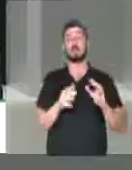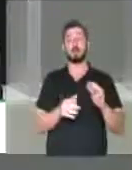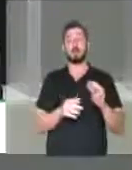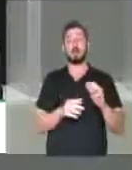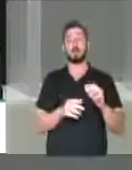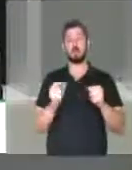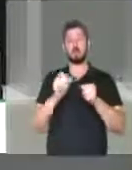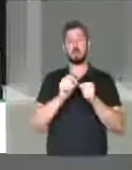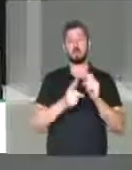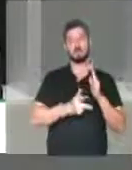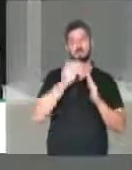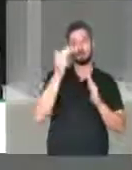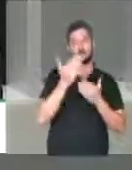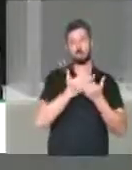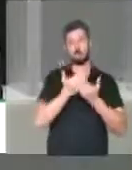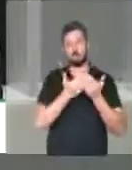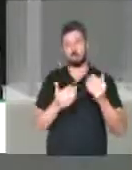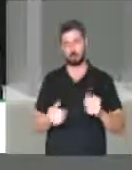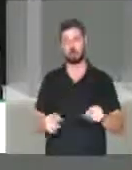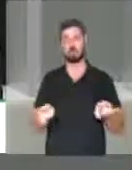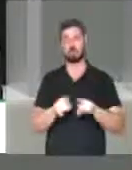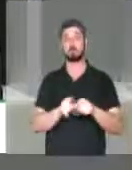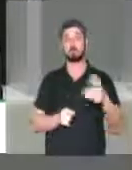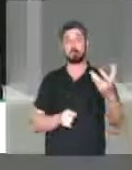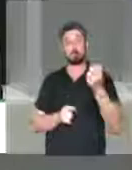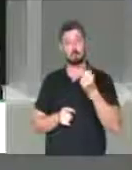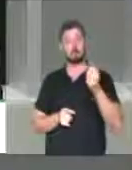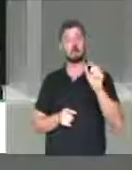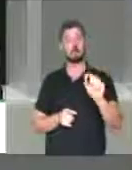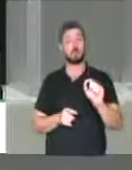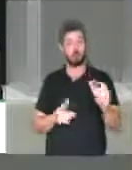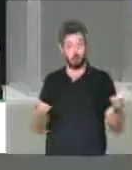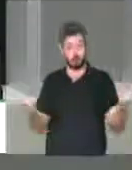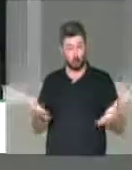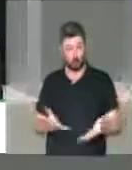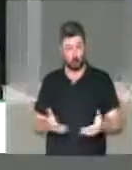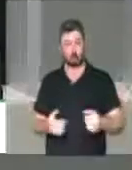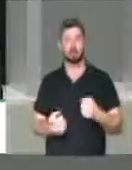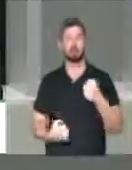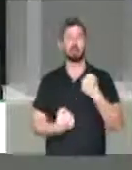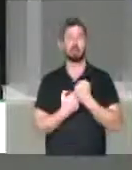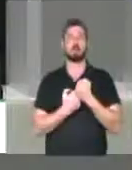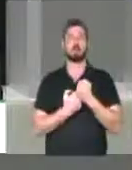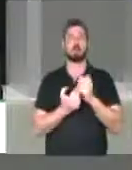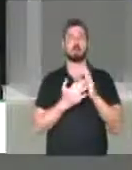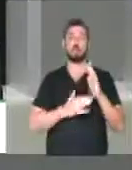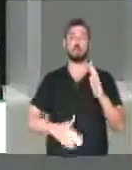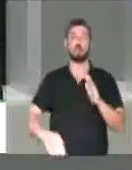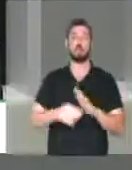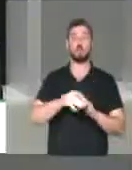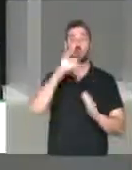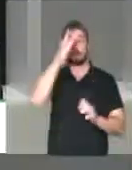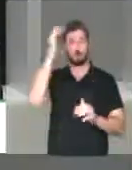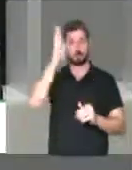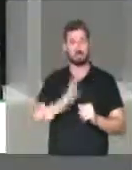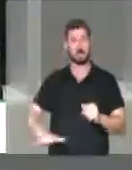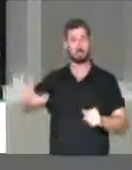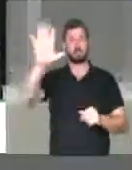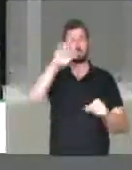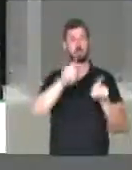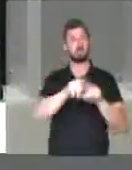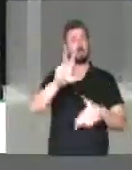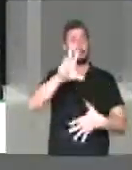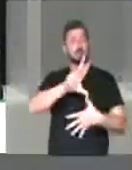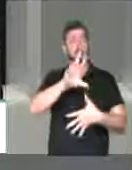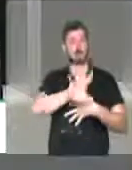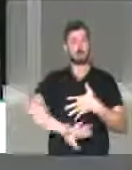períodos entre os procedimentos. Também recebem, hoje, a solidariedade de todo o país e da